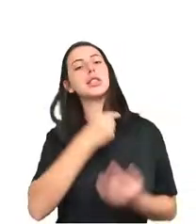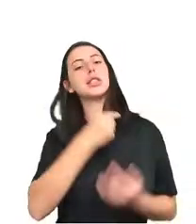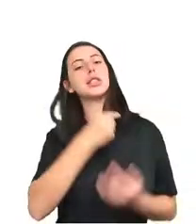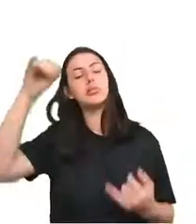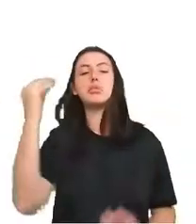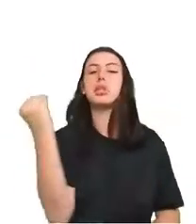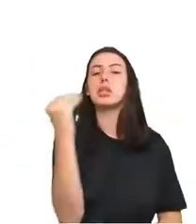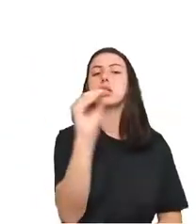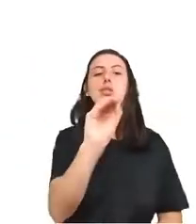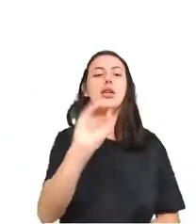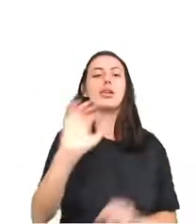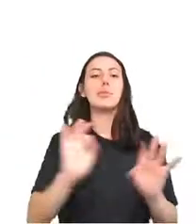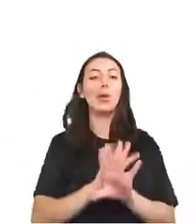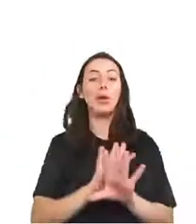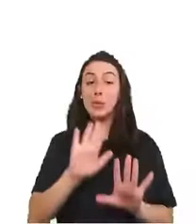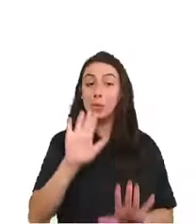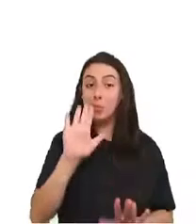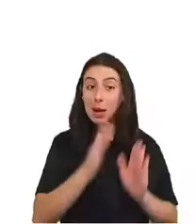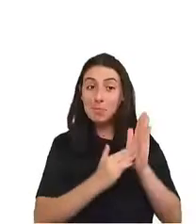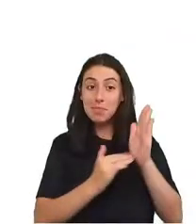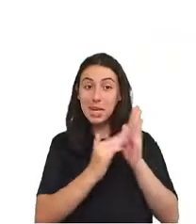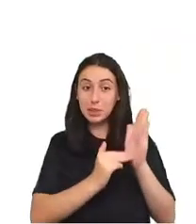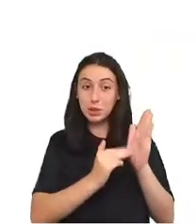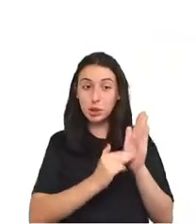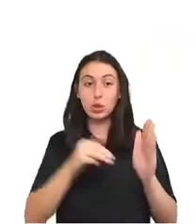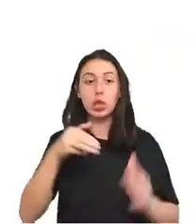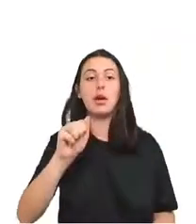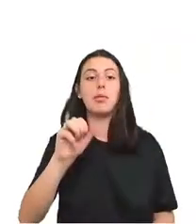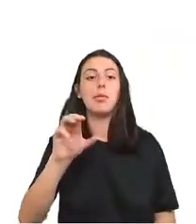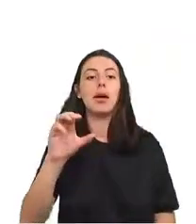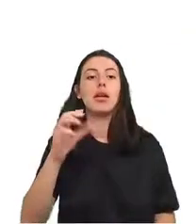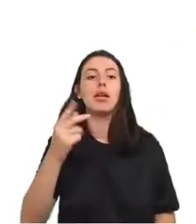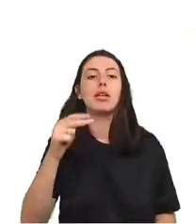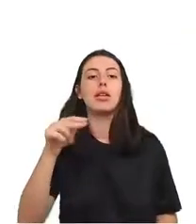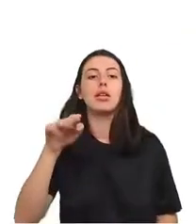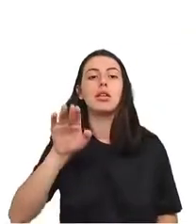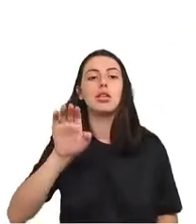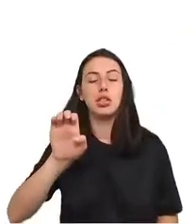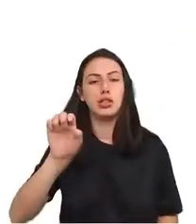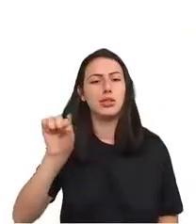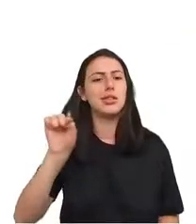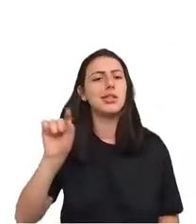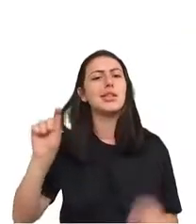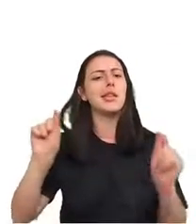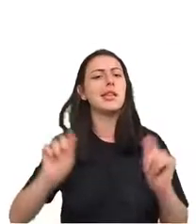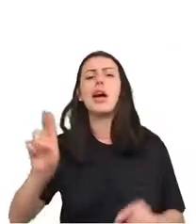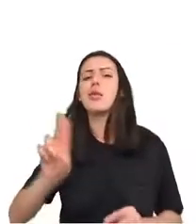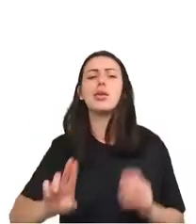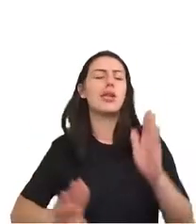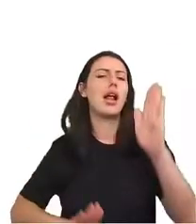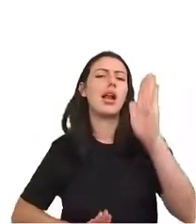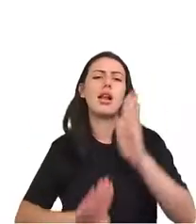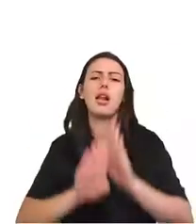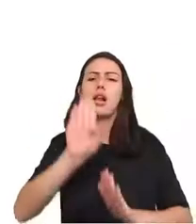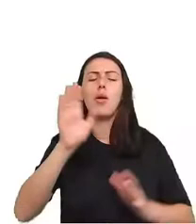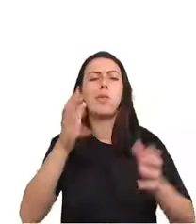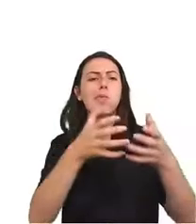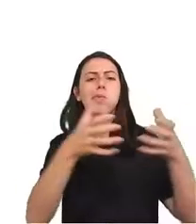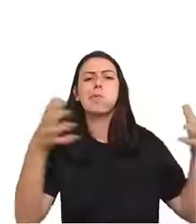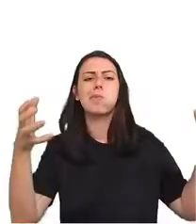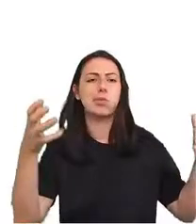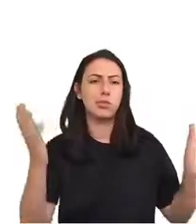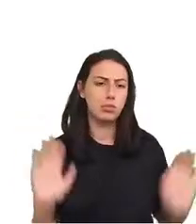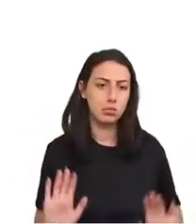técnicas de machine learning podem ser empregadas em grande escala. Imaginem, por exemplo, se ao invés de 30 ou 40 pontos, houvesse